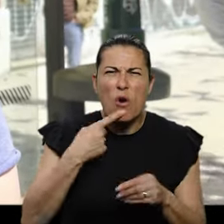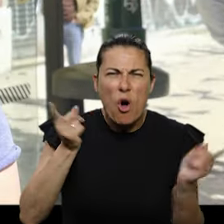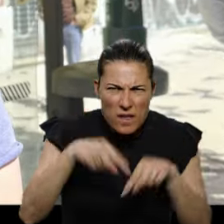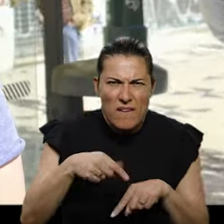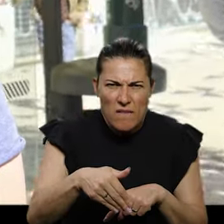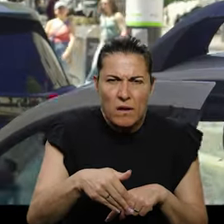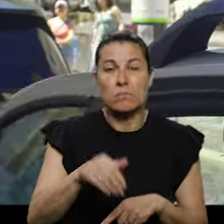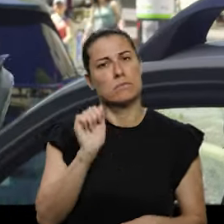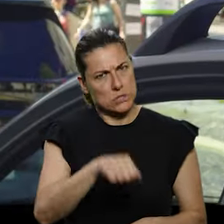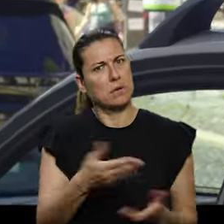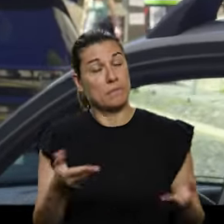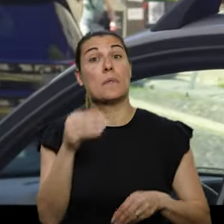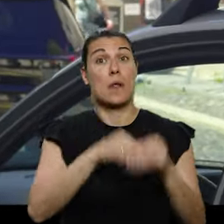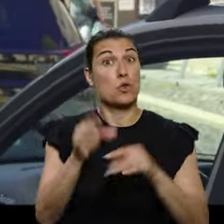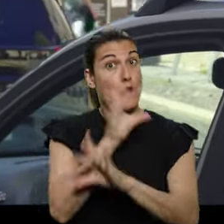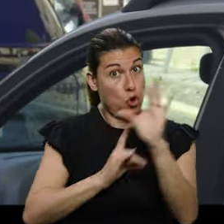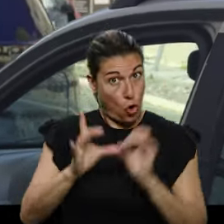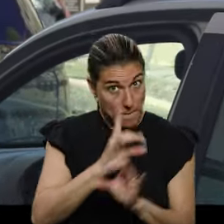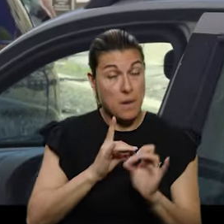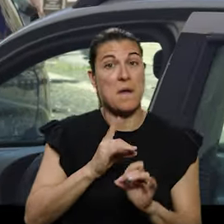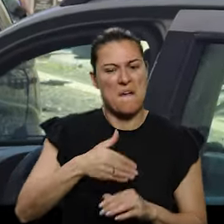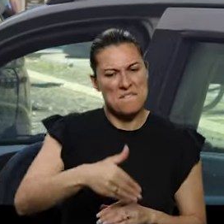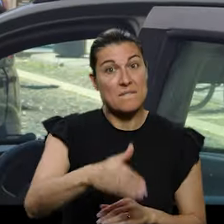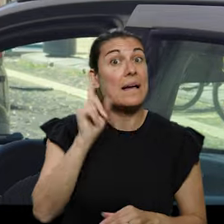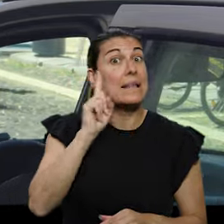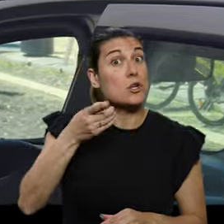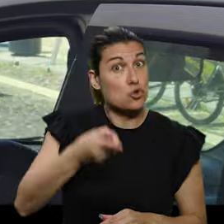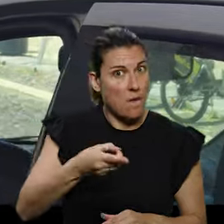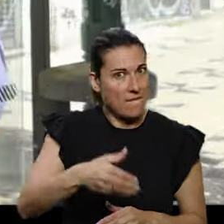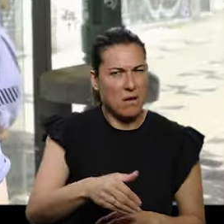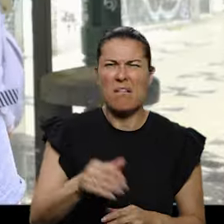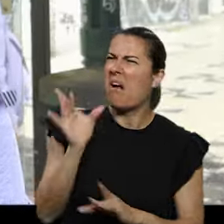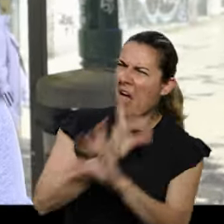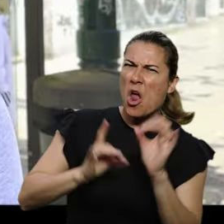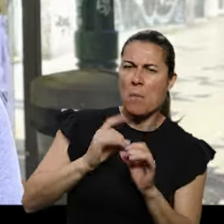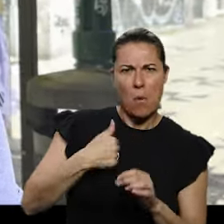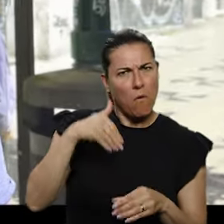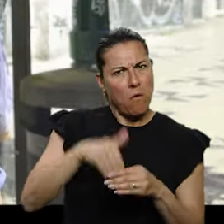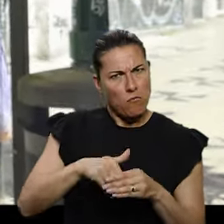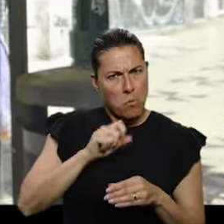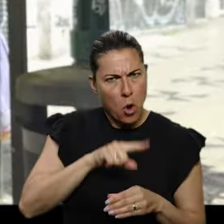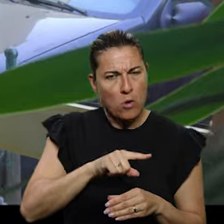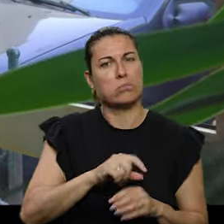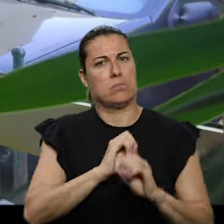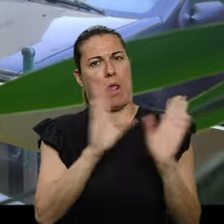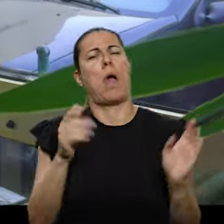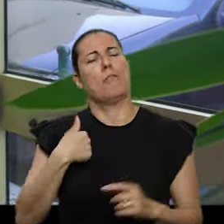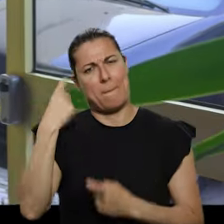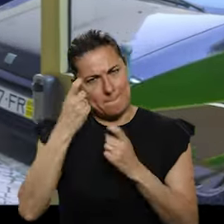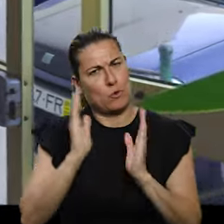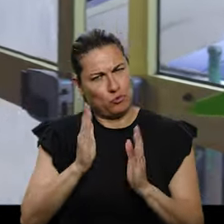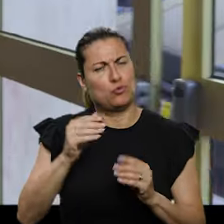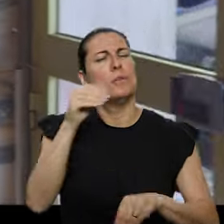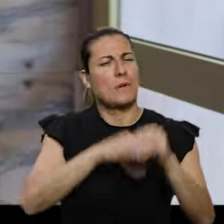fez outra vez? Sim. Eleições europeias, agora dia 9. Europeias? Mas eu posso estar nisso? Claro que já